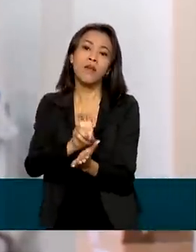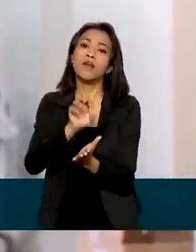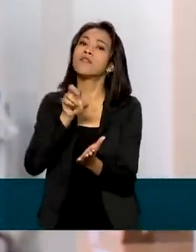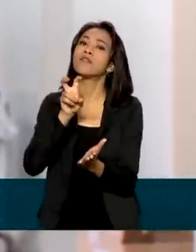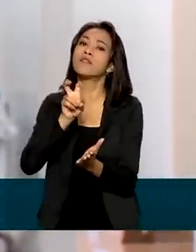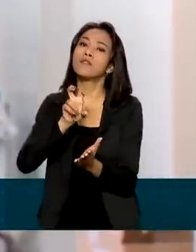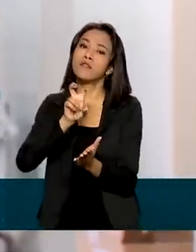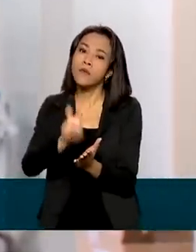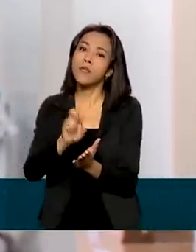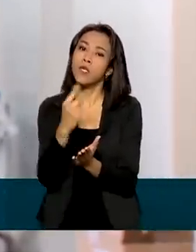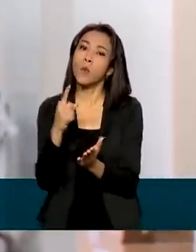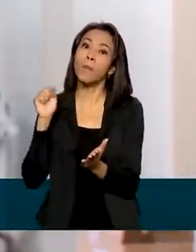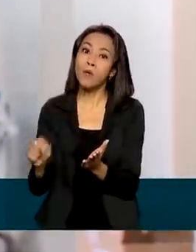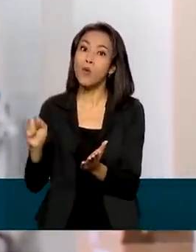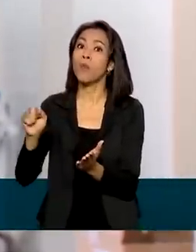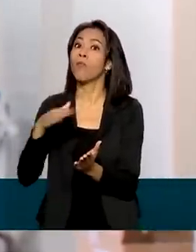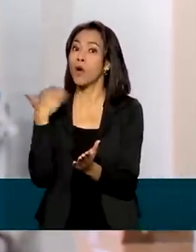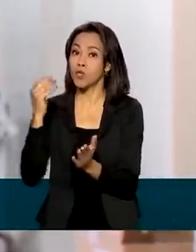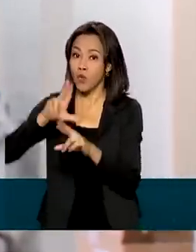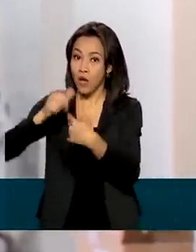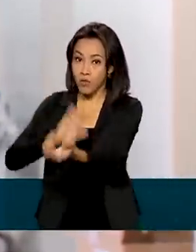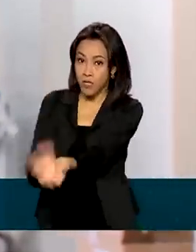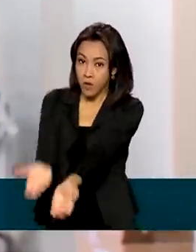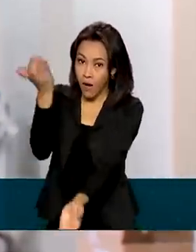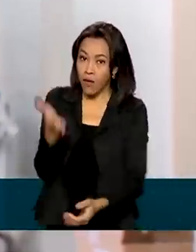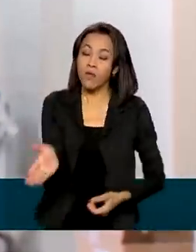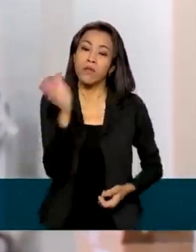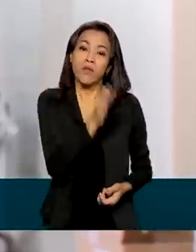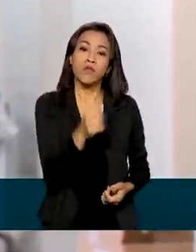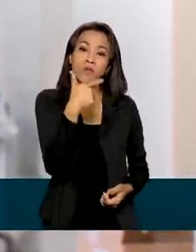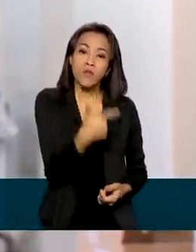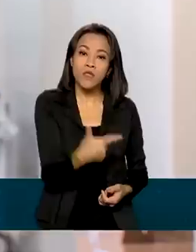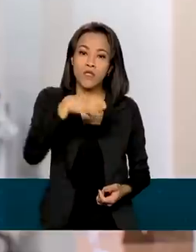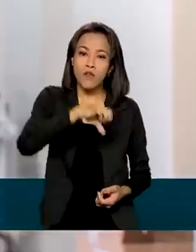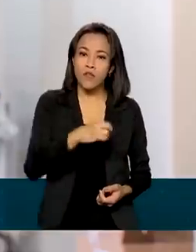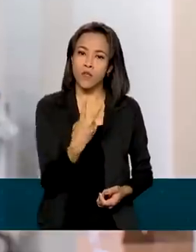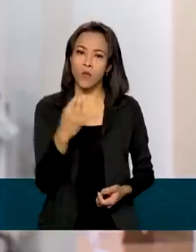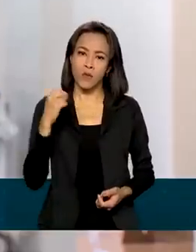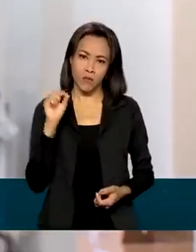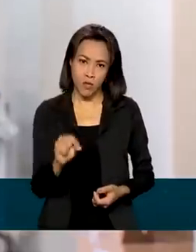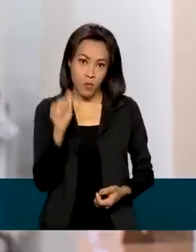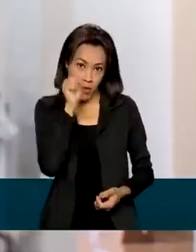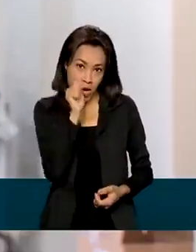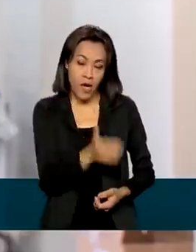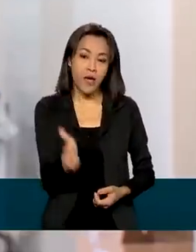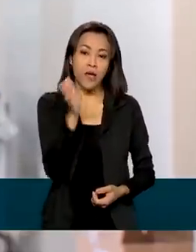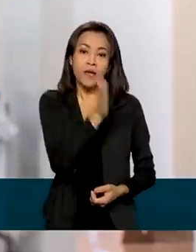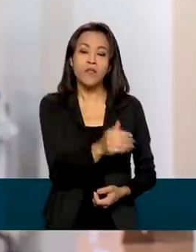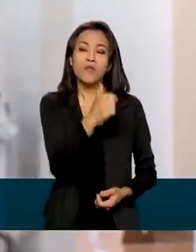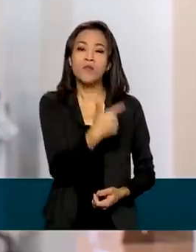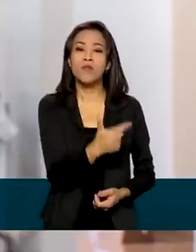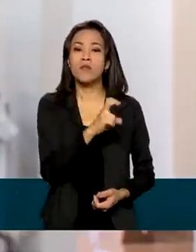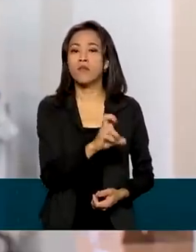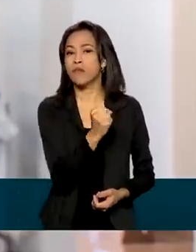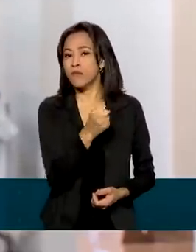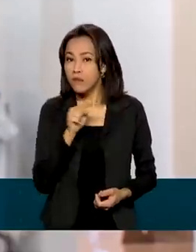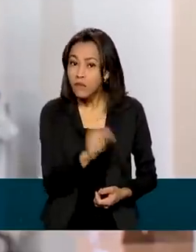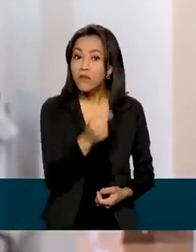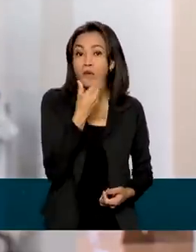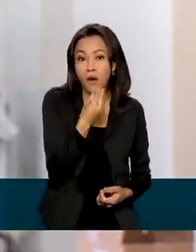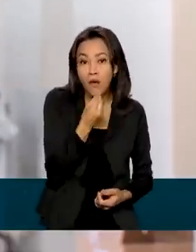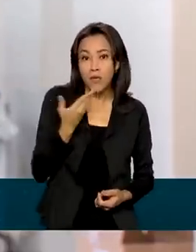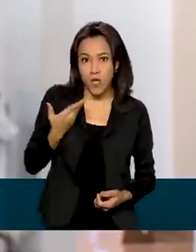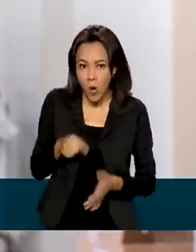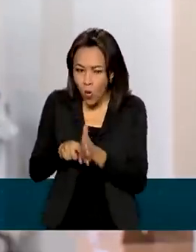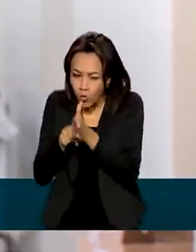mil mortes por pressão alta, 292 mil mulheres e 258 mil homens. O